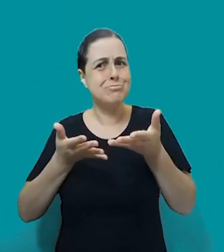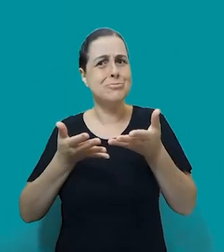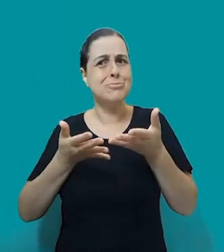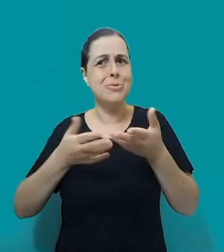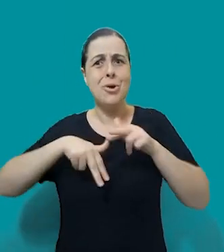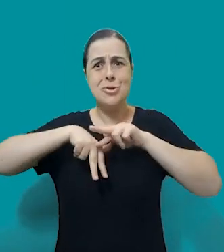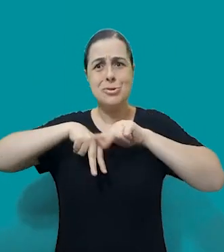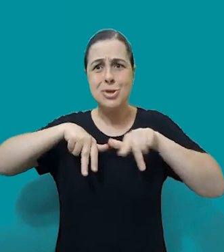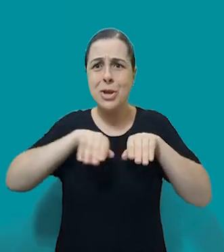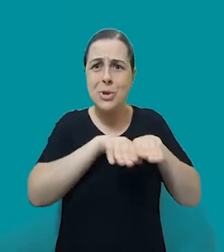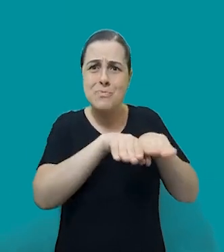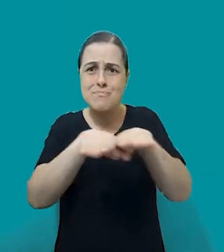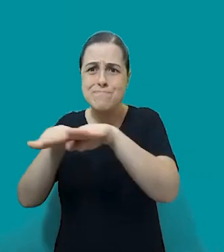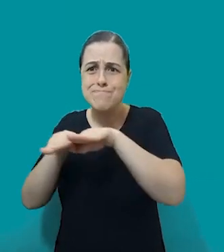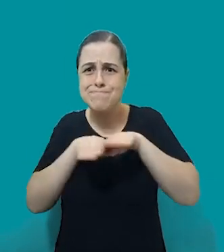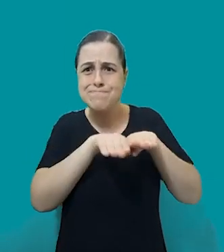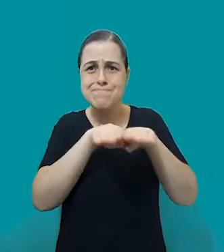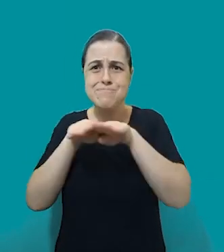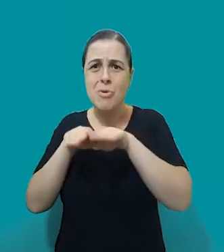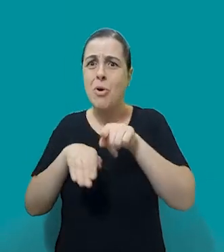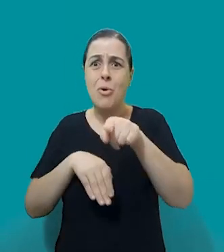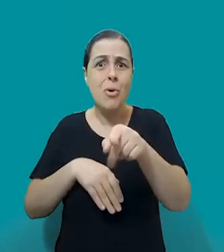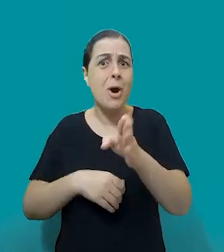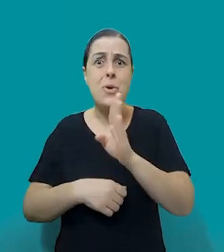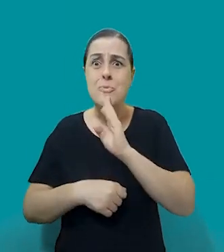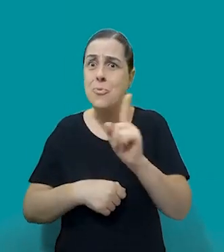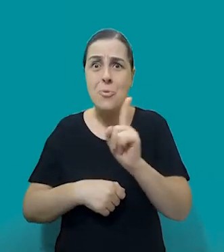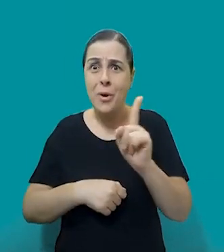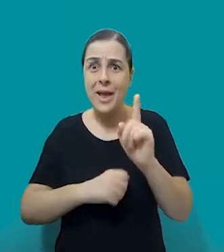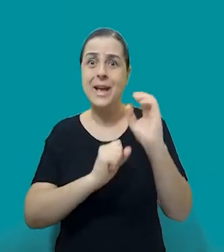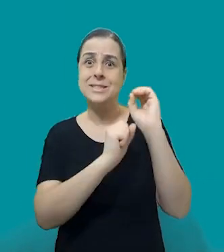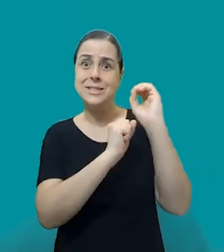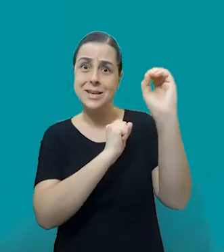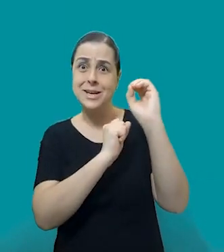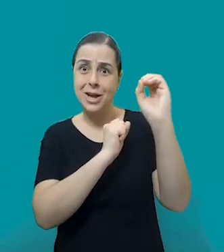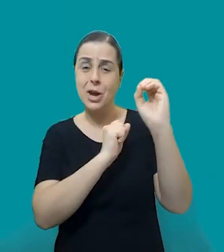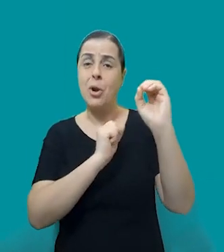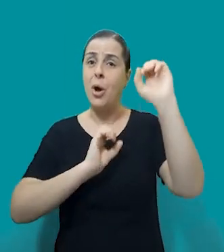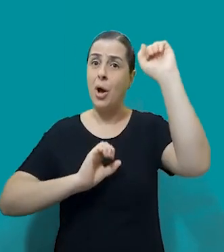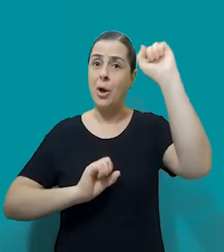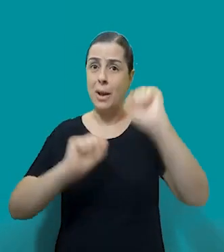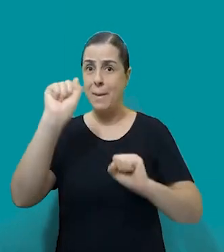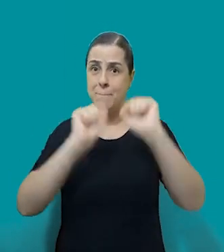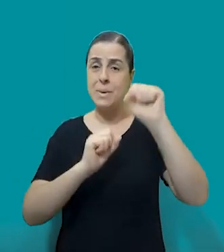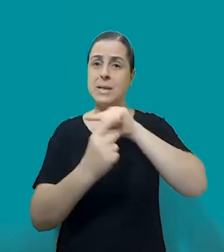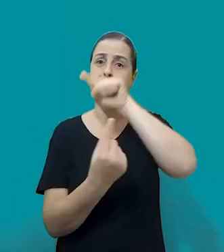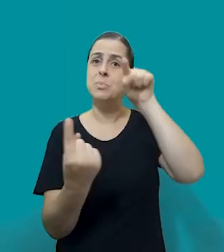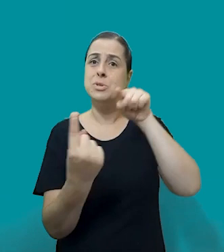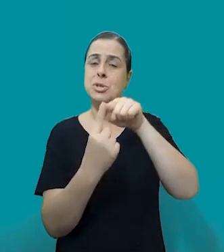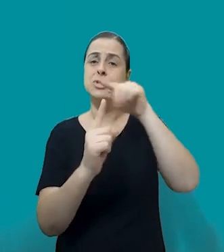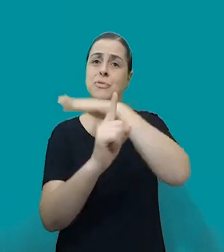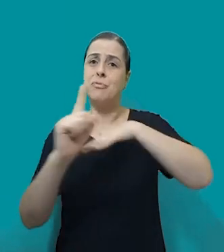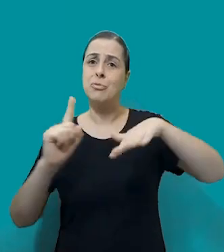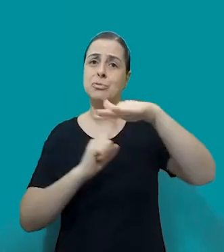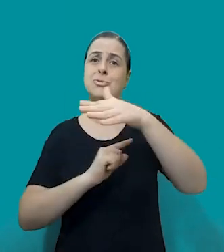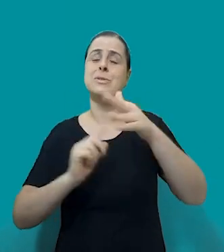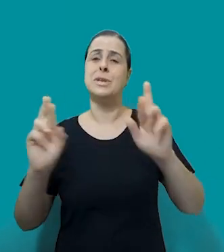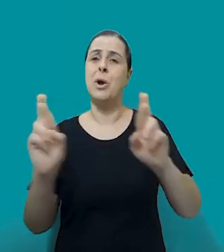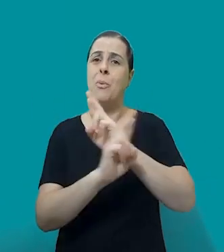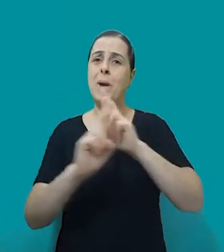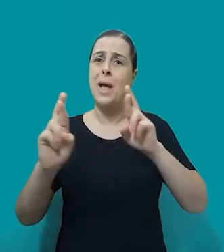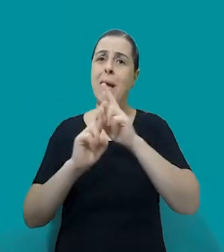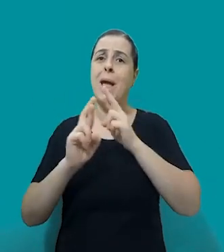que é a equidade de gênero. Para quem não conhece, está chegando aqui agora, Carlotas é uma empresa com propósito social de olhar e cuidar das